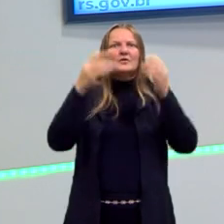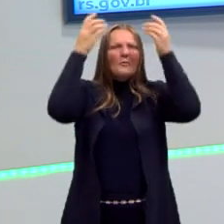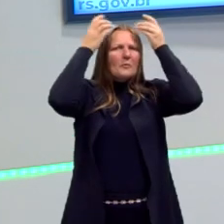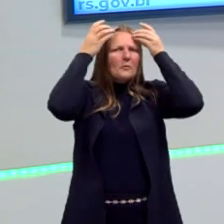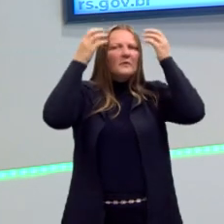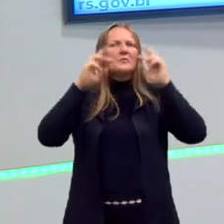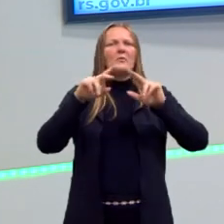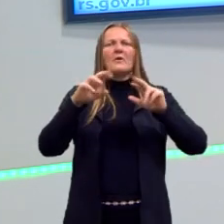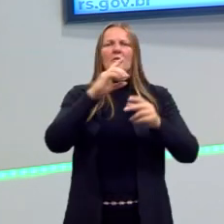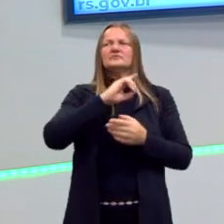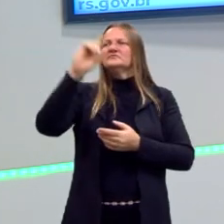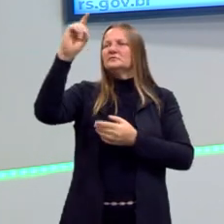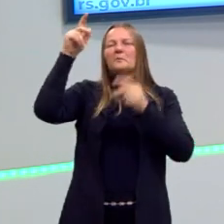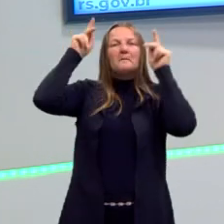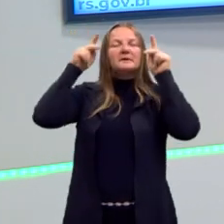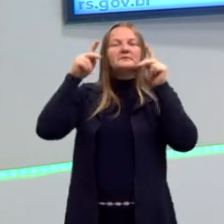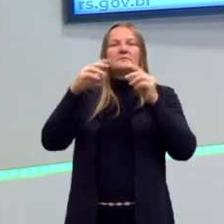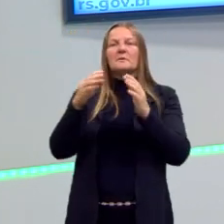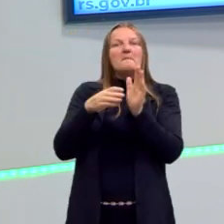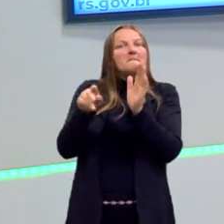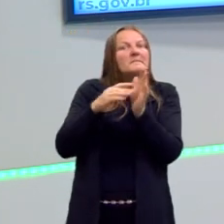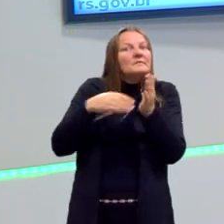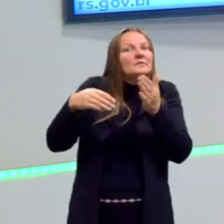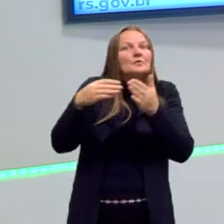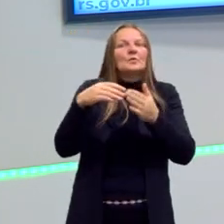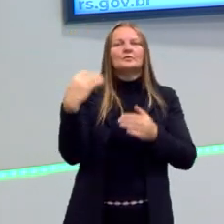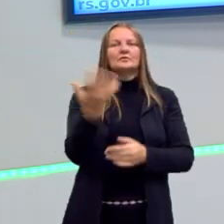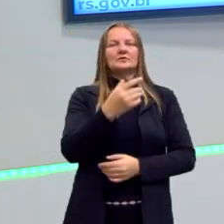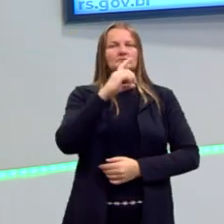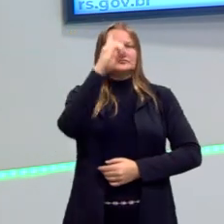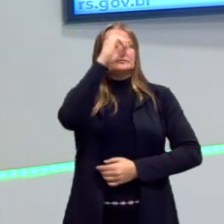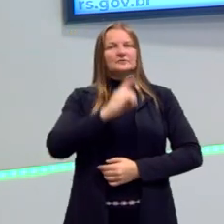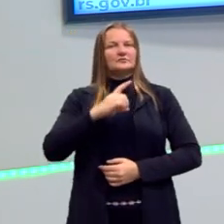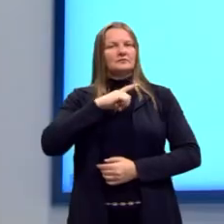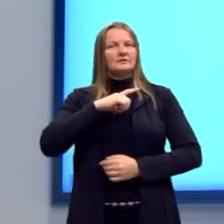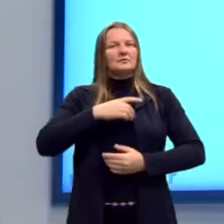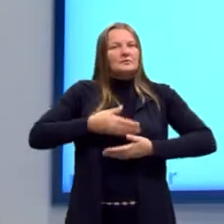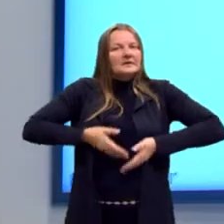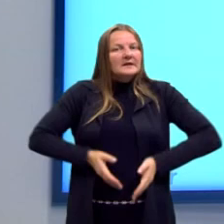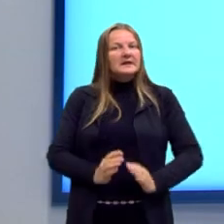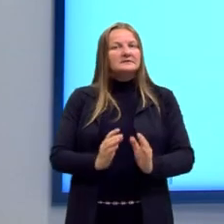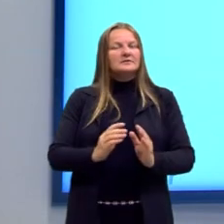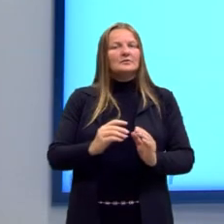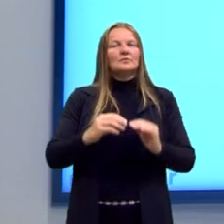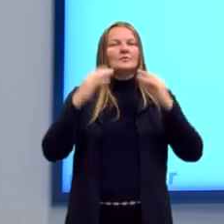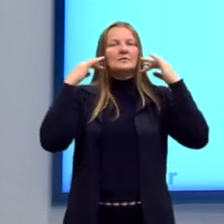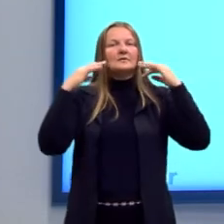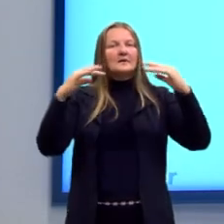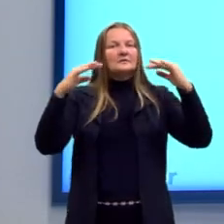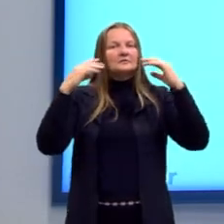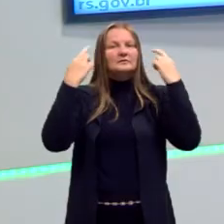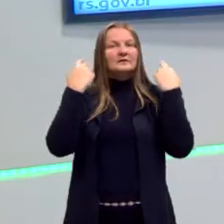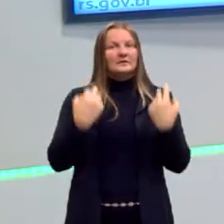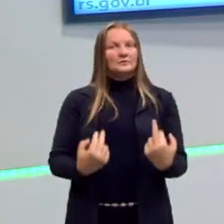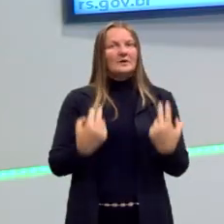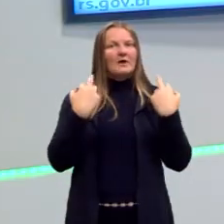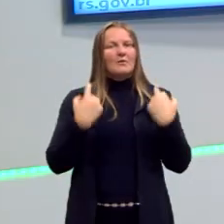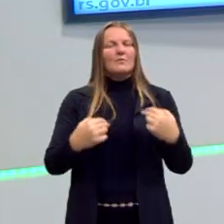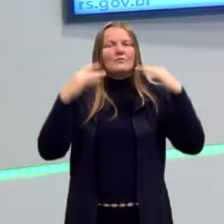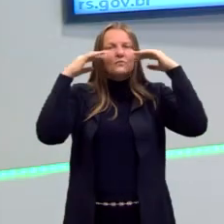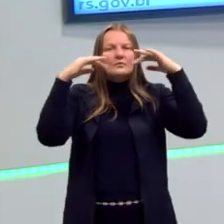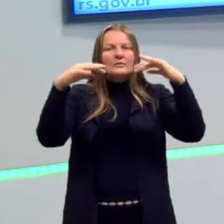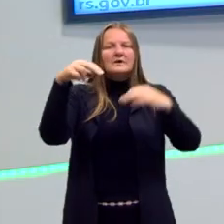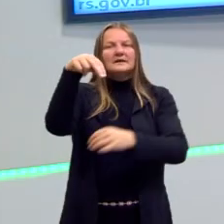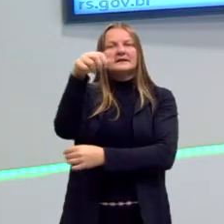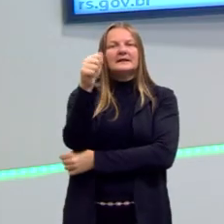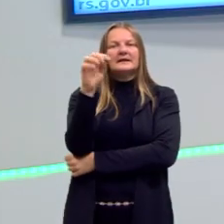direito divino, do príncipe. São direitos que nós temos. Por isso, chamados os jusnaturalismos. Então, esses camaradas